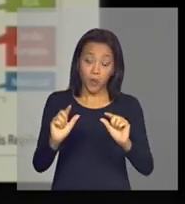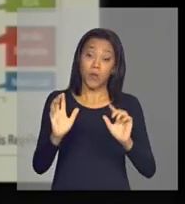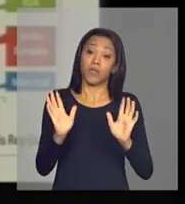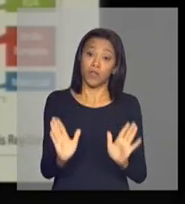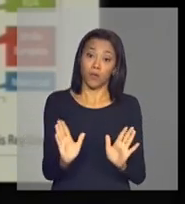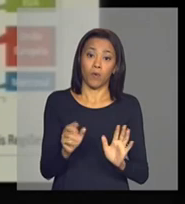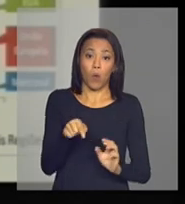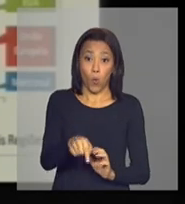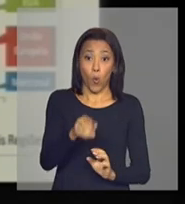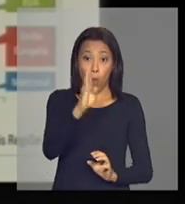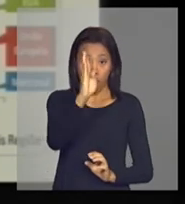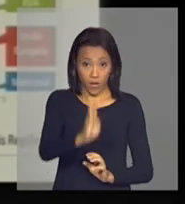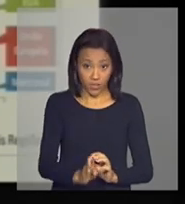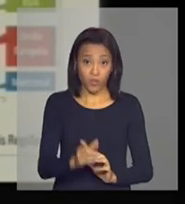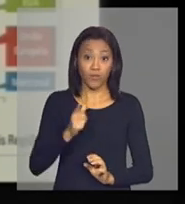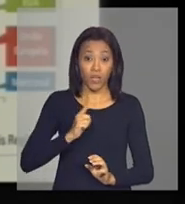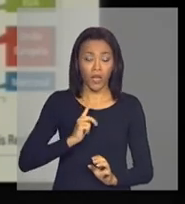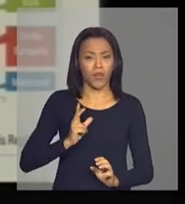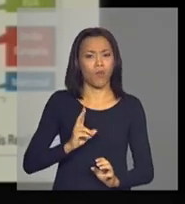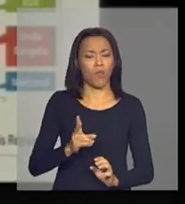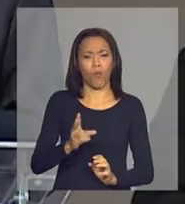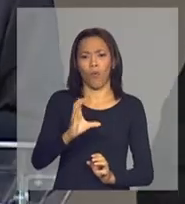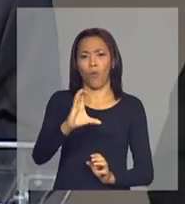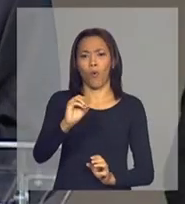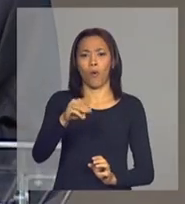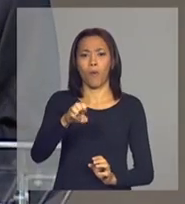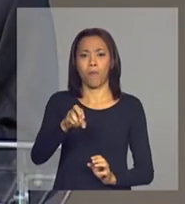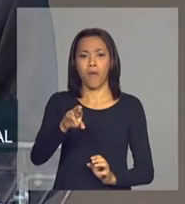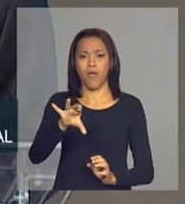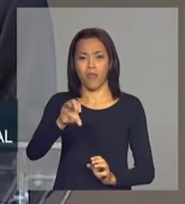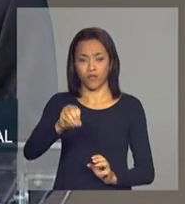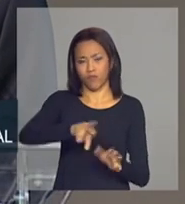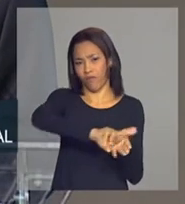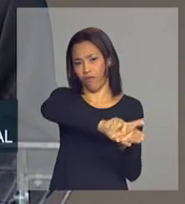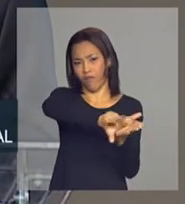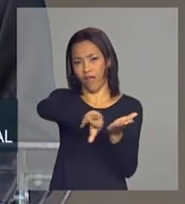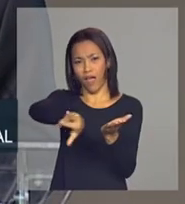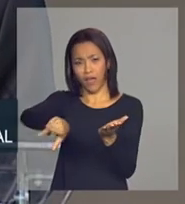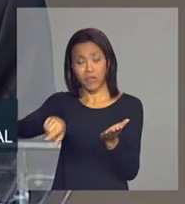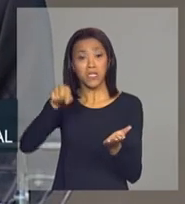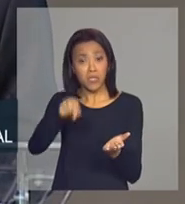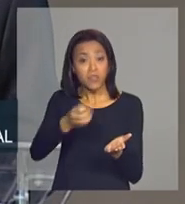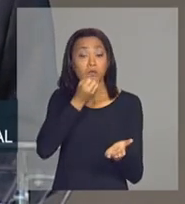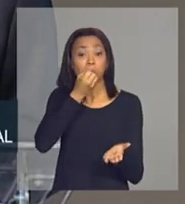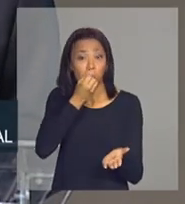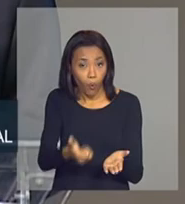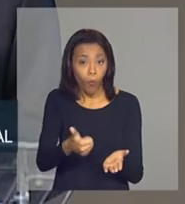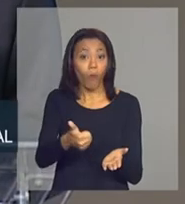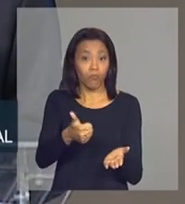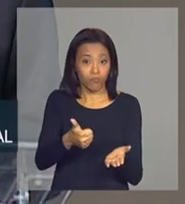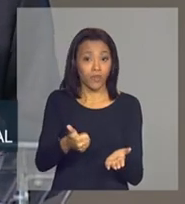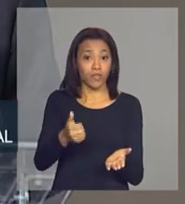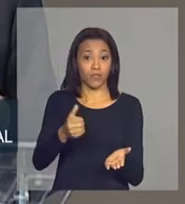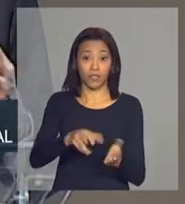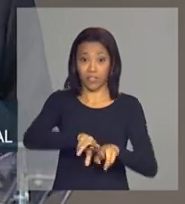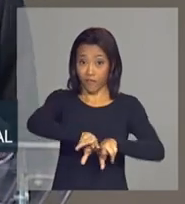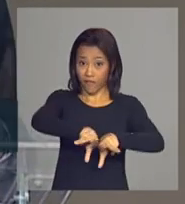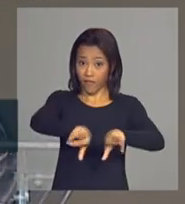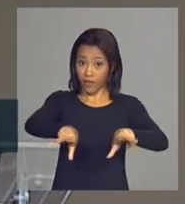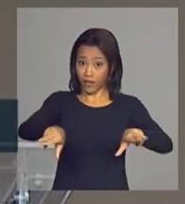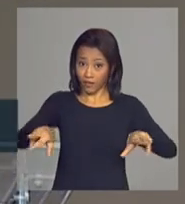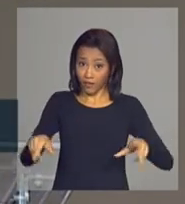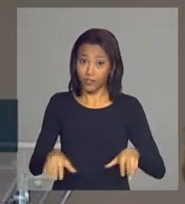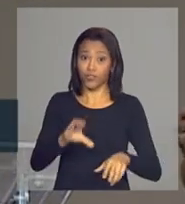um comércio muito diversificado, e isso é muito positivo, esse comércio diversificado, porque